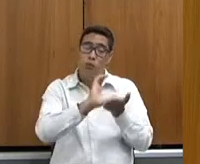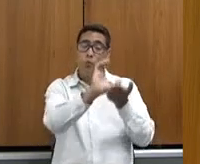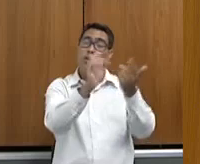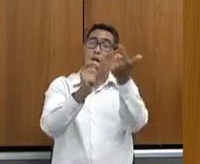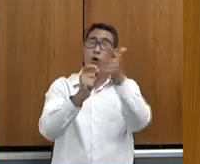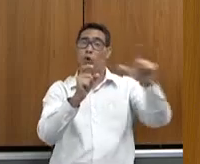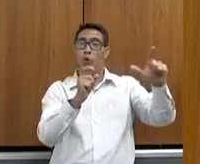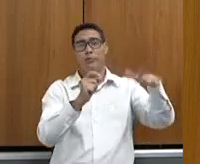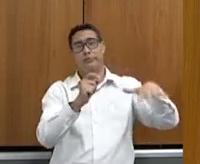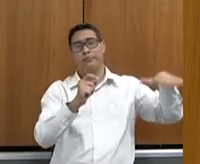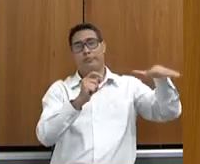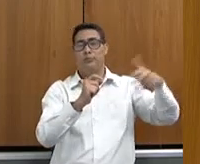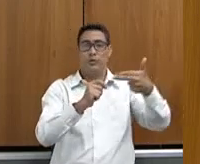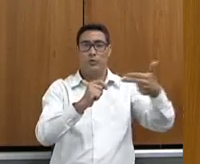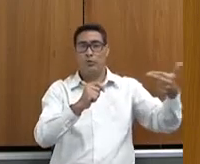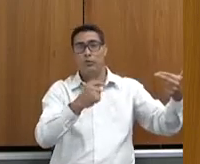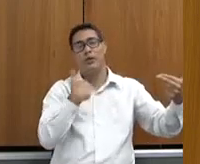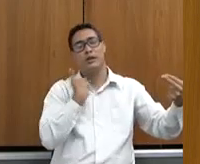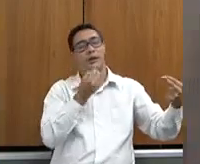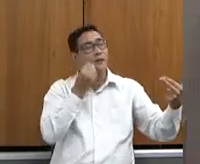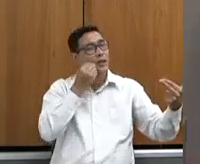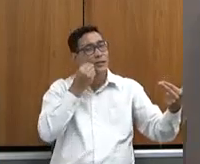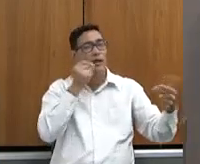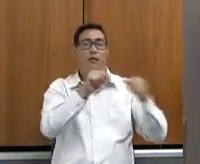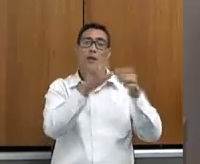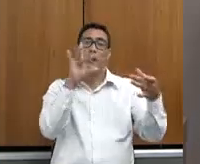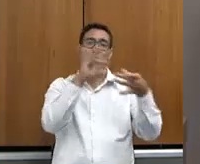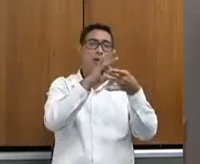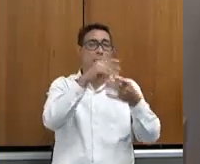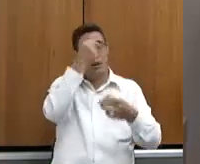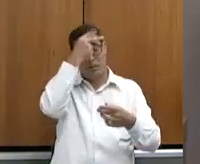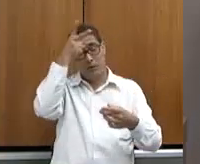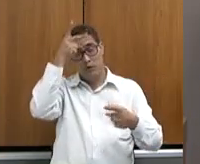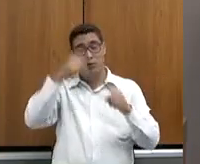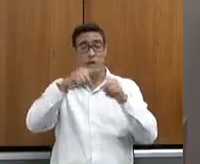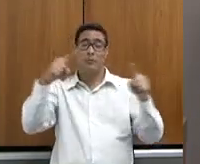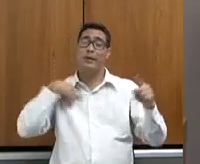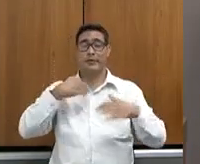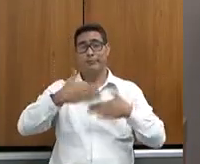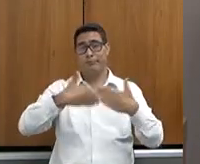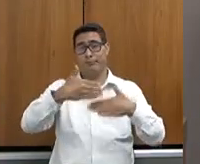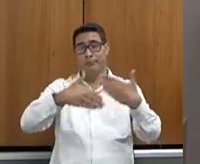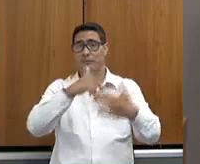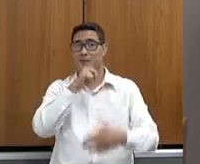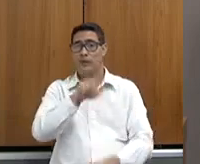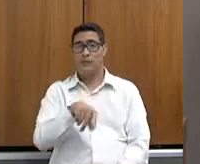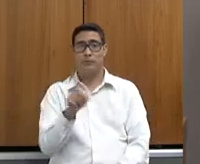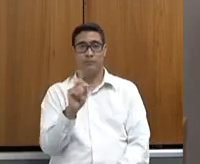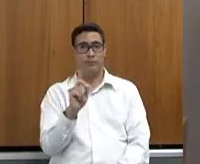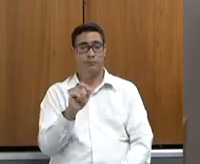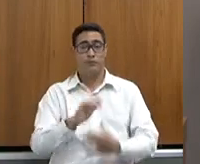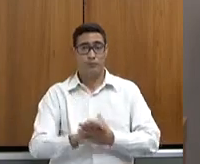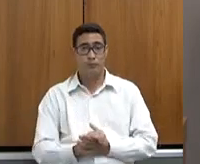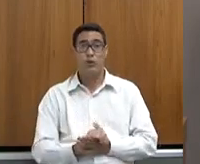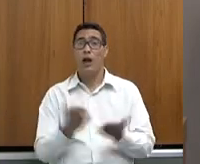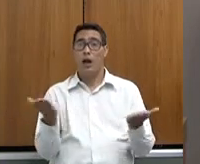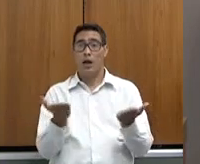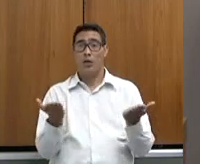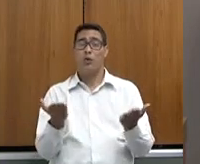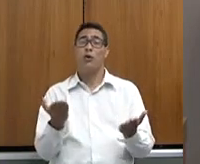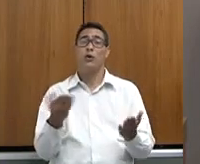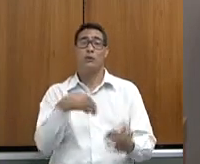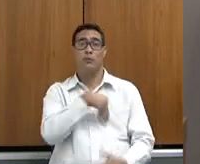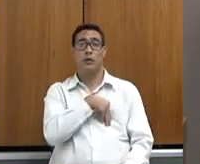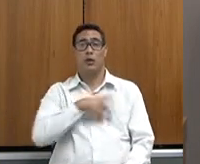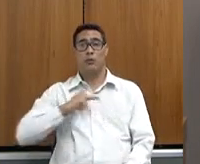sobrando, gente estava fazendo ainda algumas parcerias com prefeituras, mas a coisa não andou. Quando chegou agora, nós conseguimos uma parceria com o Ministério Público de Defesa do